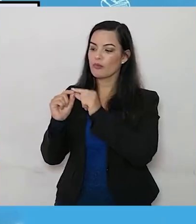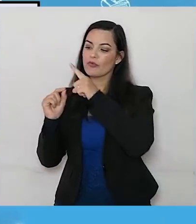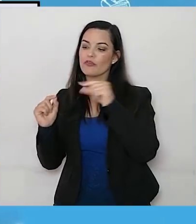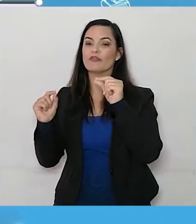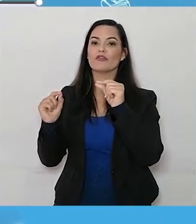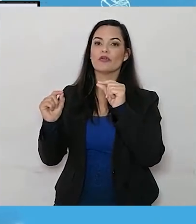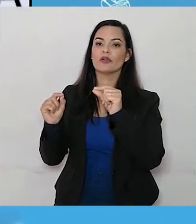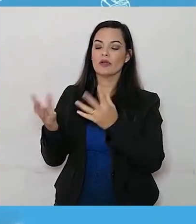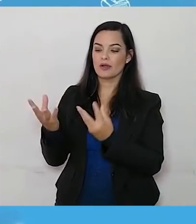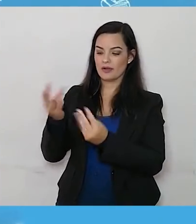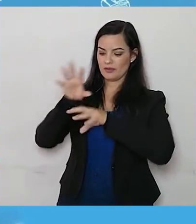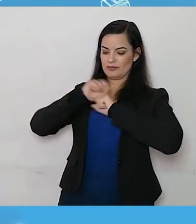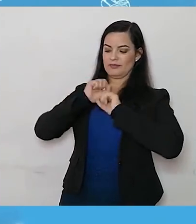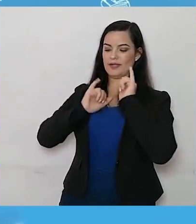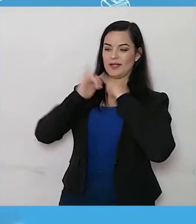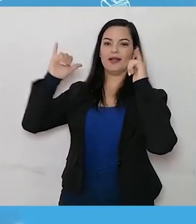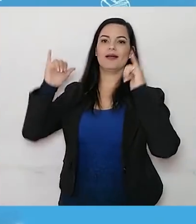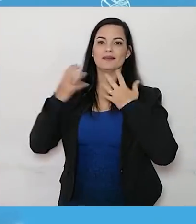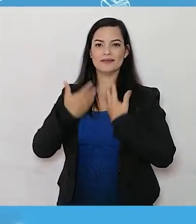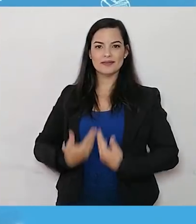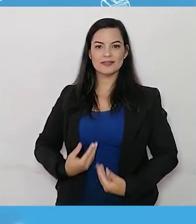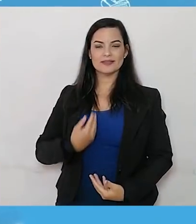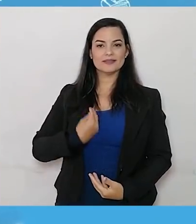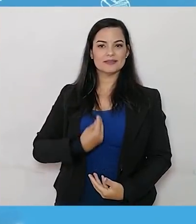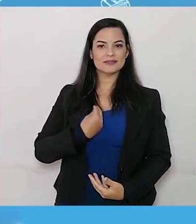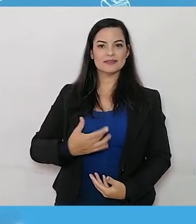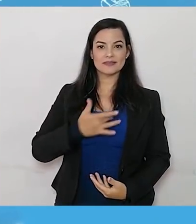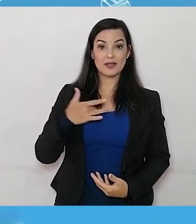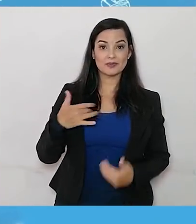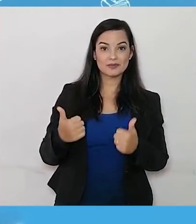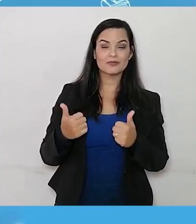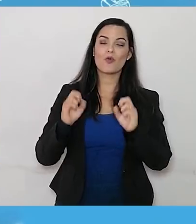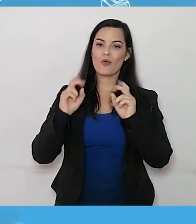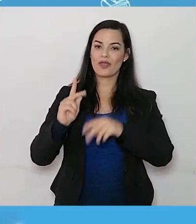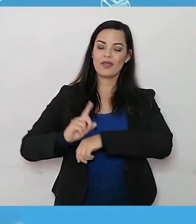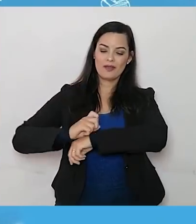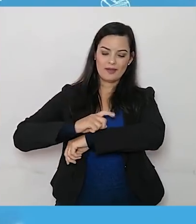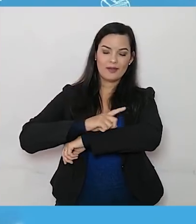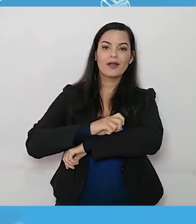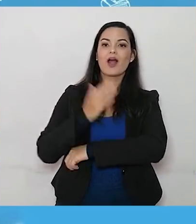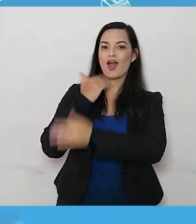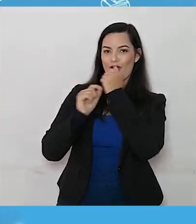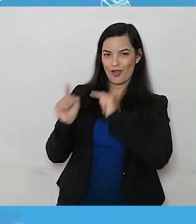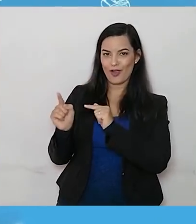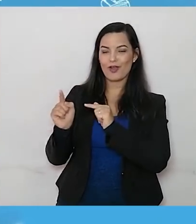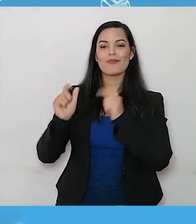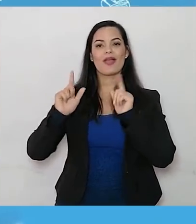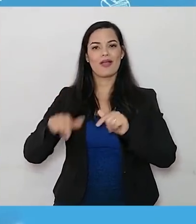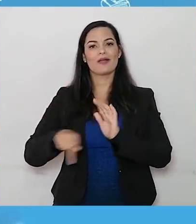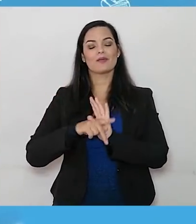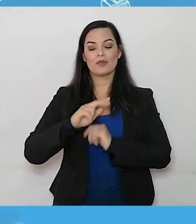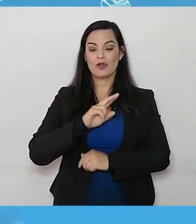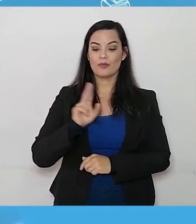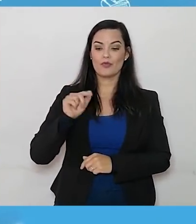Para uma lagarta. Muito bem! A lagarta, então, é consumidora. As folhas